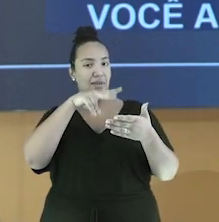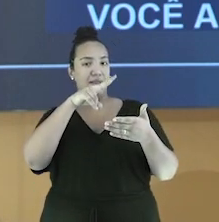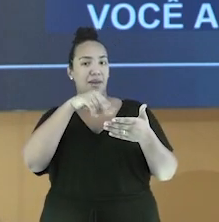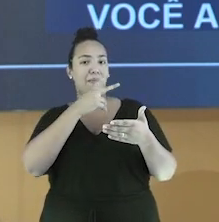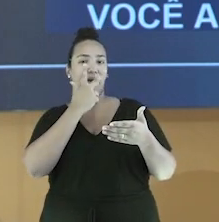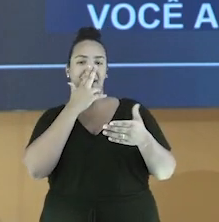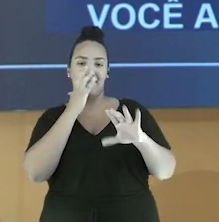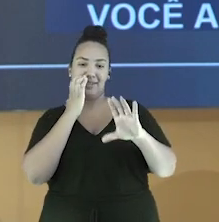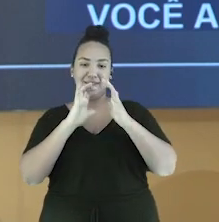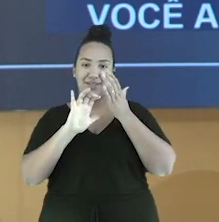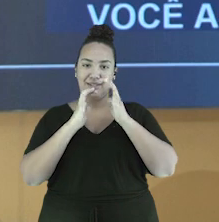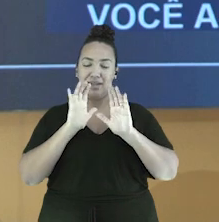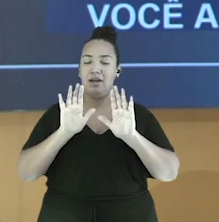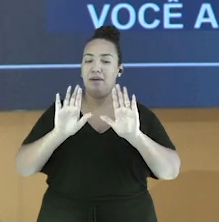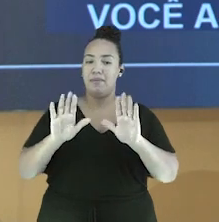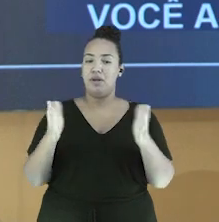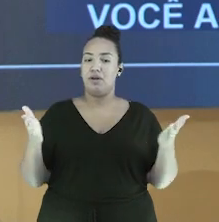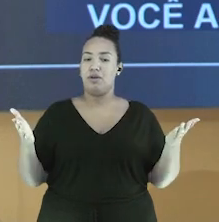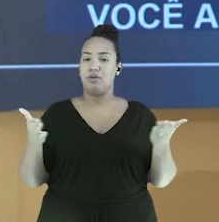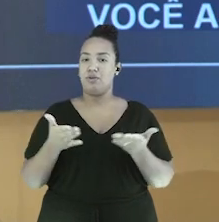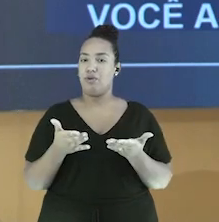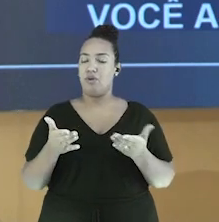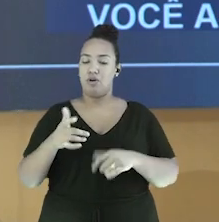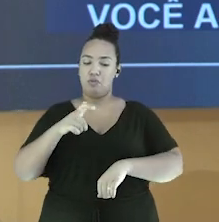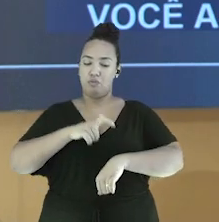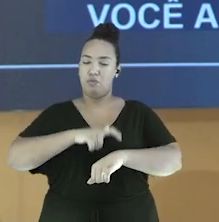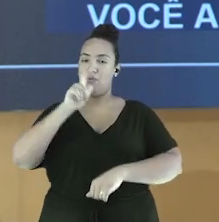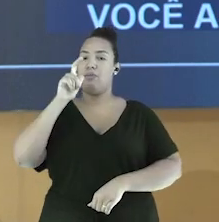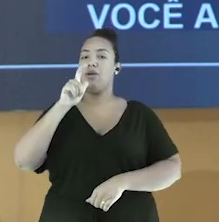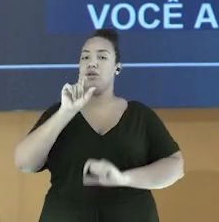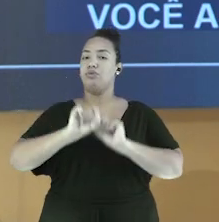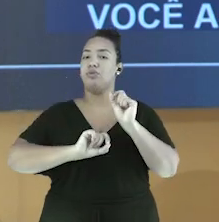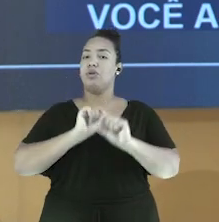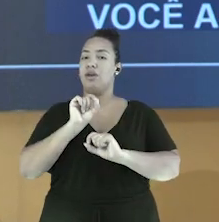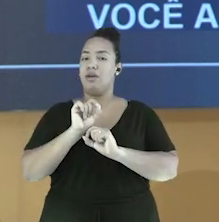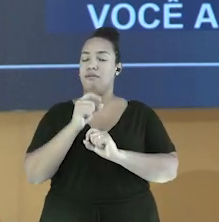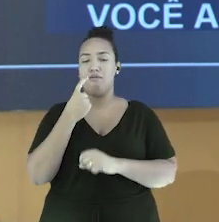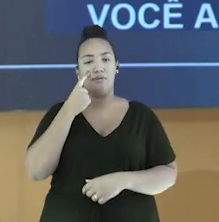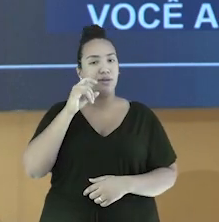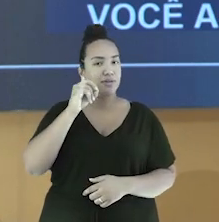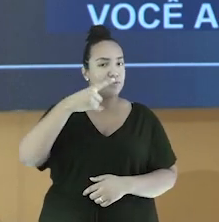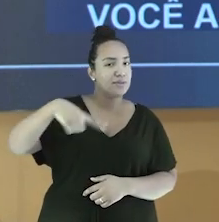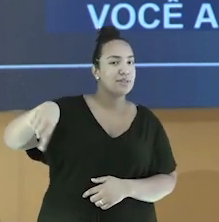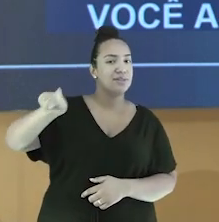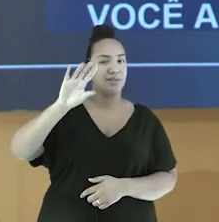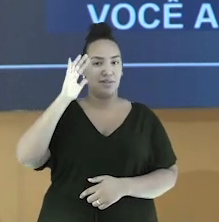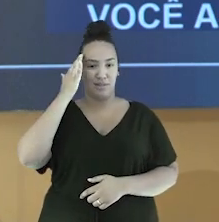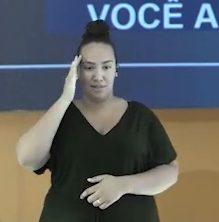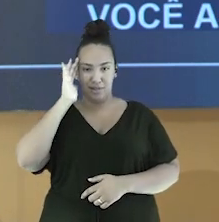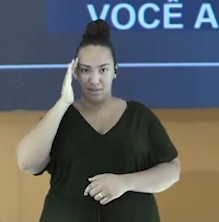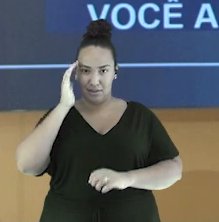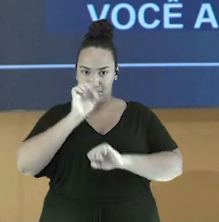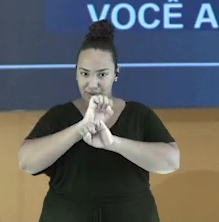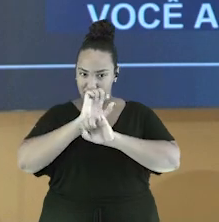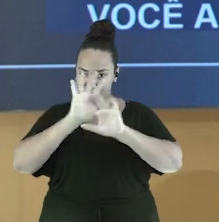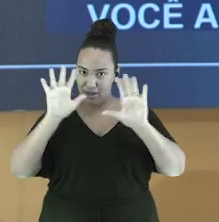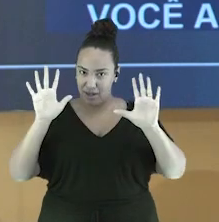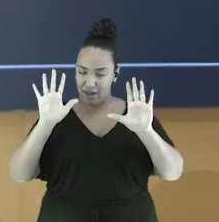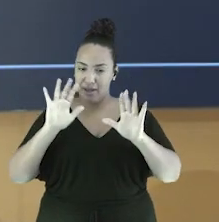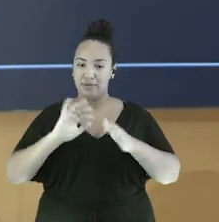Mas agora chegou a hora da verdade. Agora chegou a hora de ver se vocês entenderam o que falamos hoje.